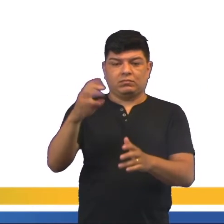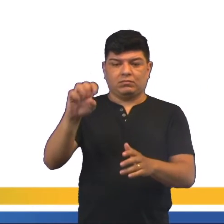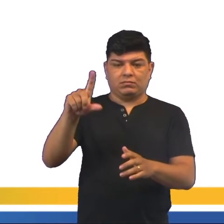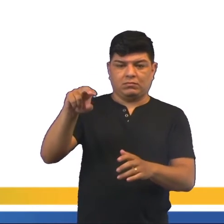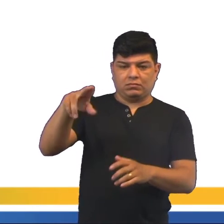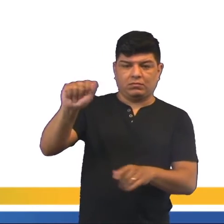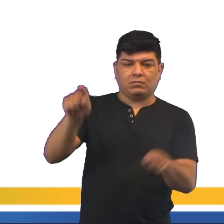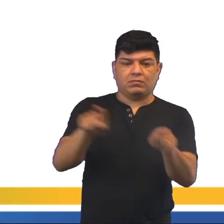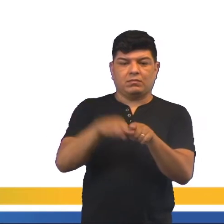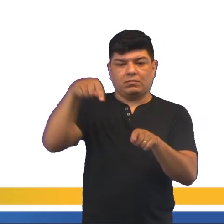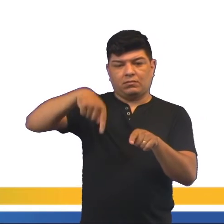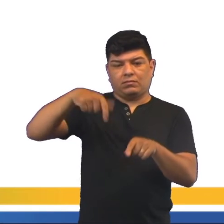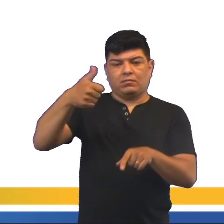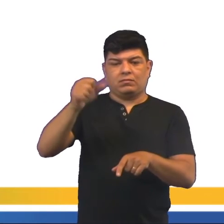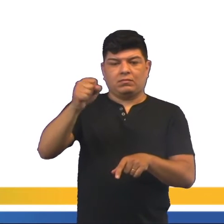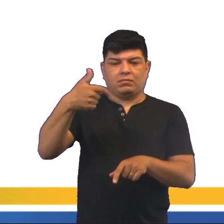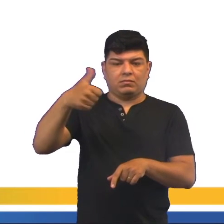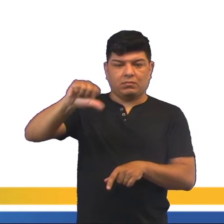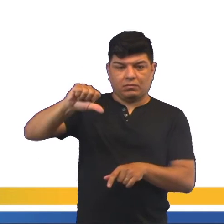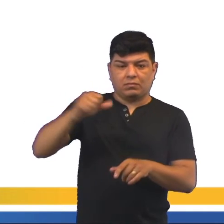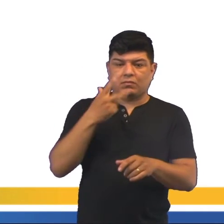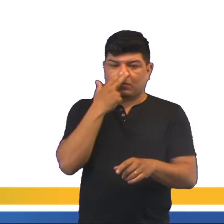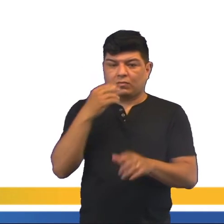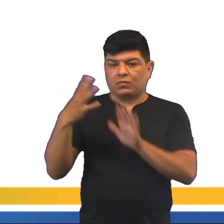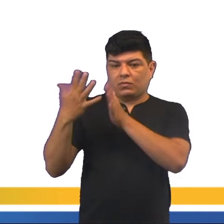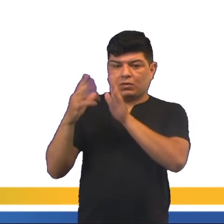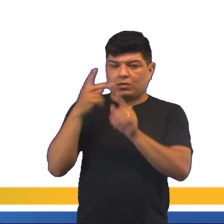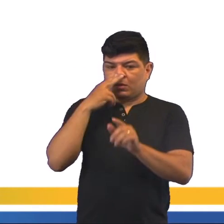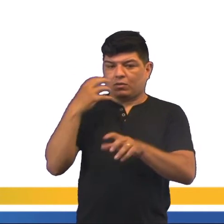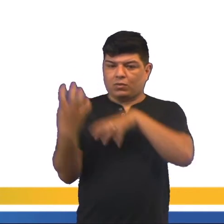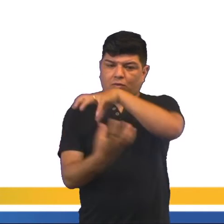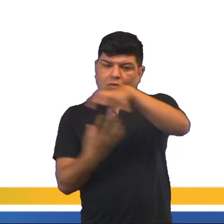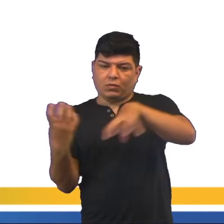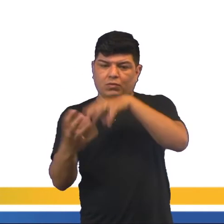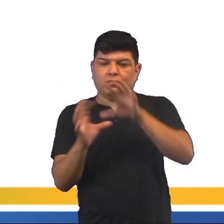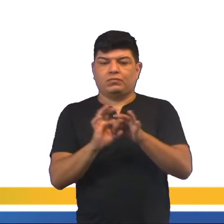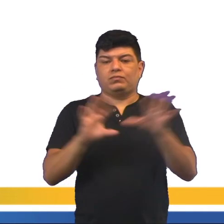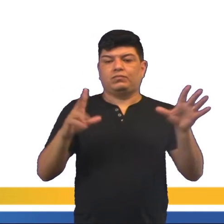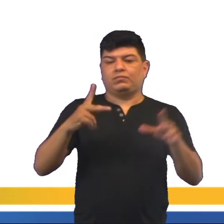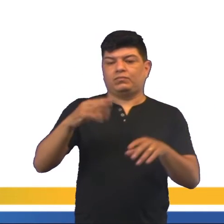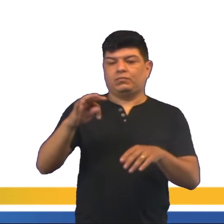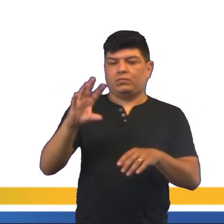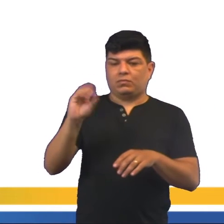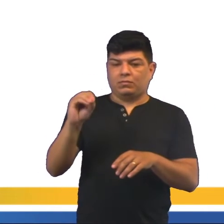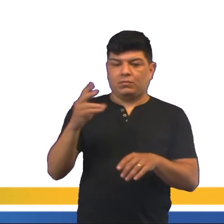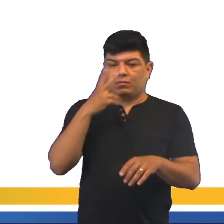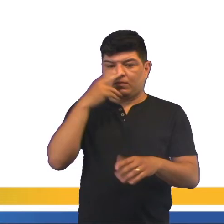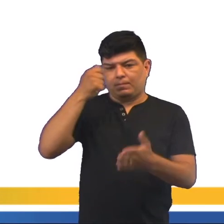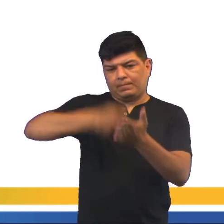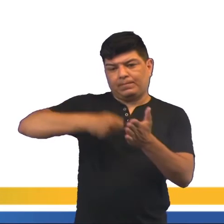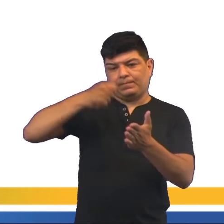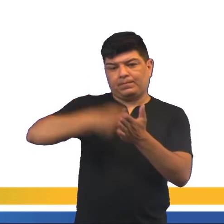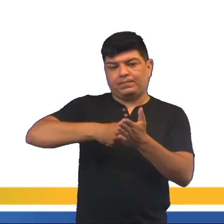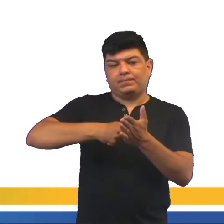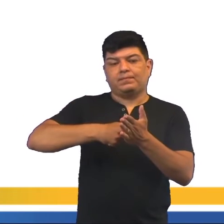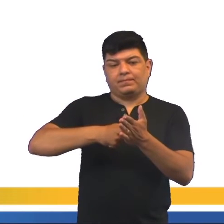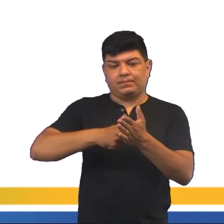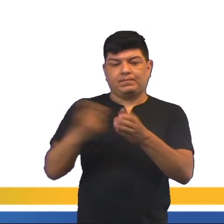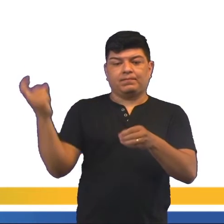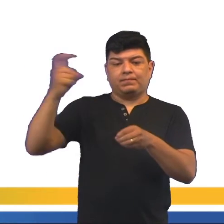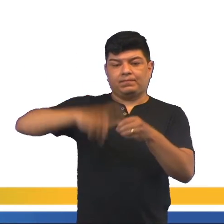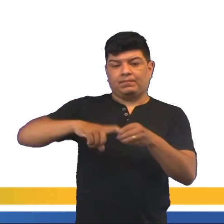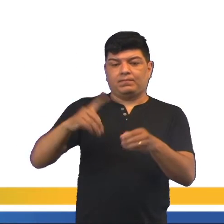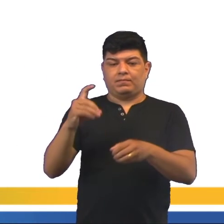Ou letra E. Foi um reflexo da Revolução Liberal do Porto, em 1820, que exigiu e